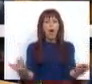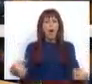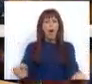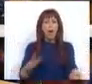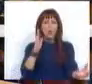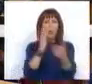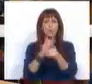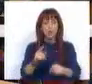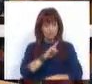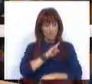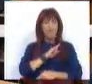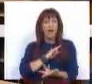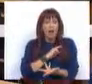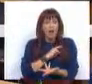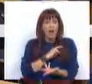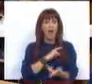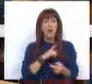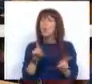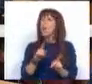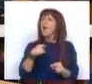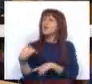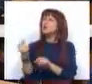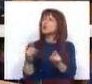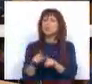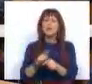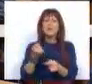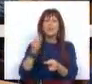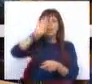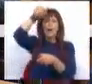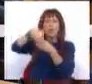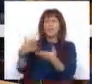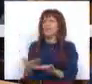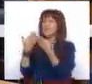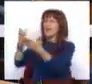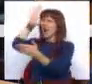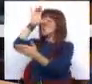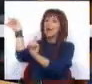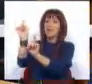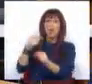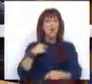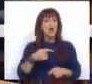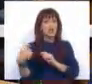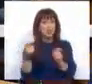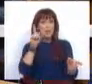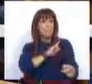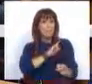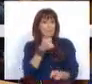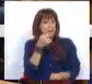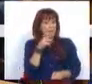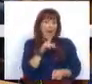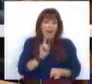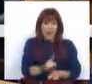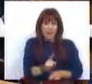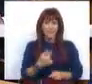um processo de privatização. Já não estamos a discutir a nacionalização. Estamos a discutir a privatização do BPN.